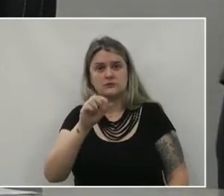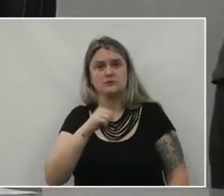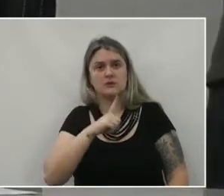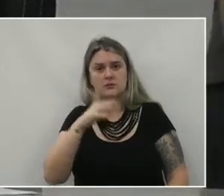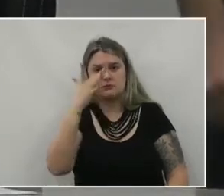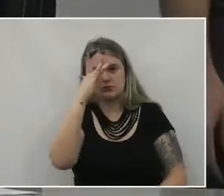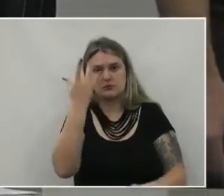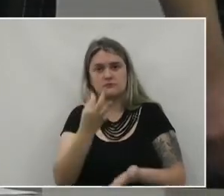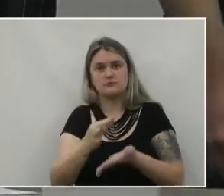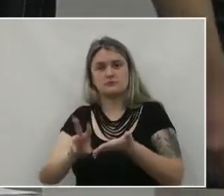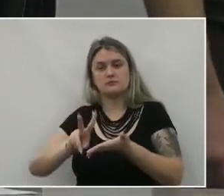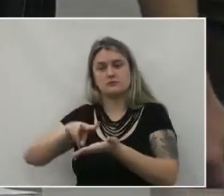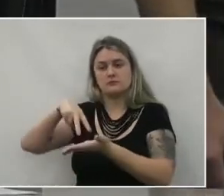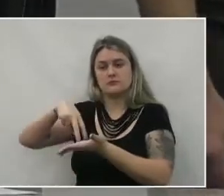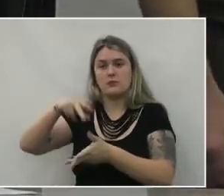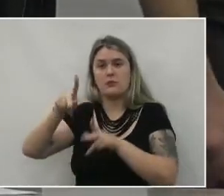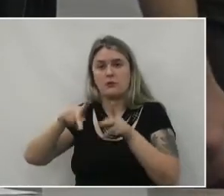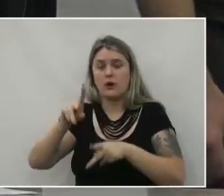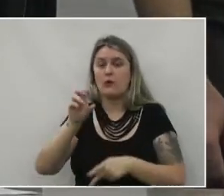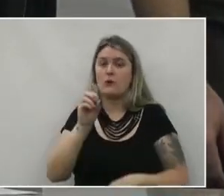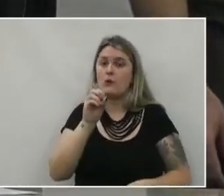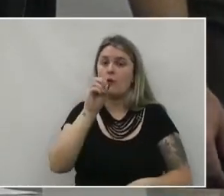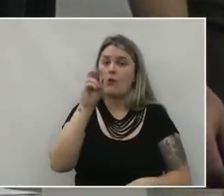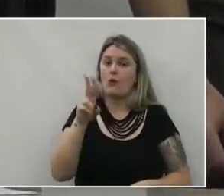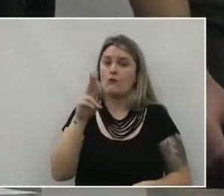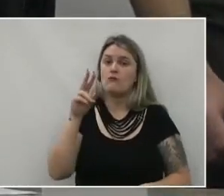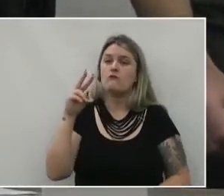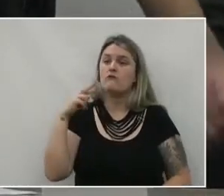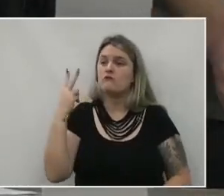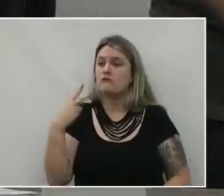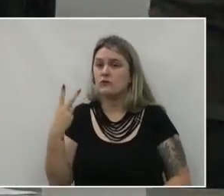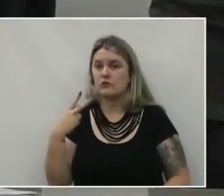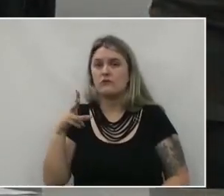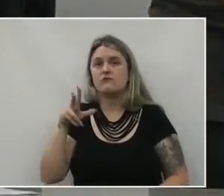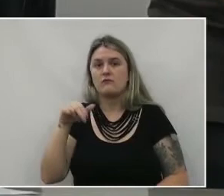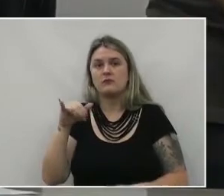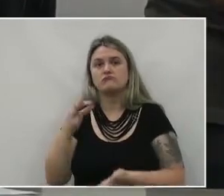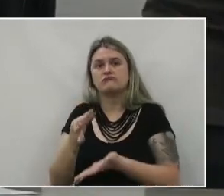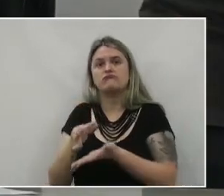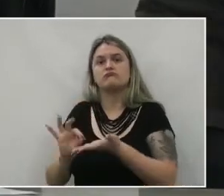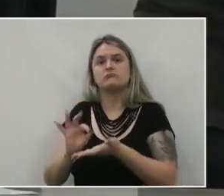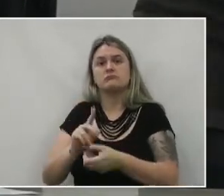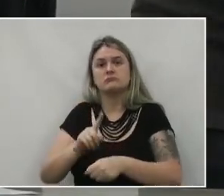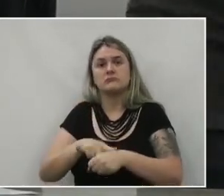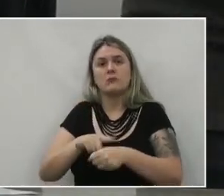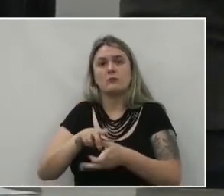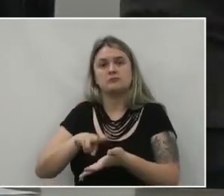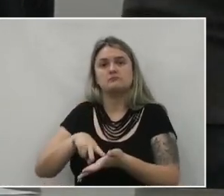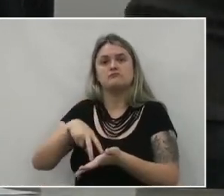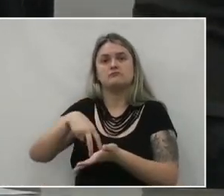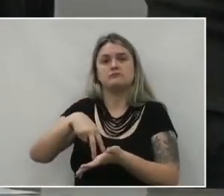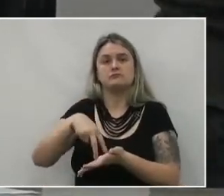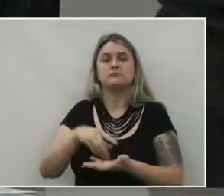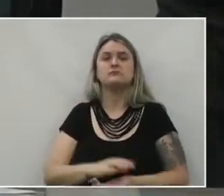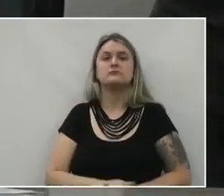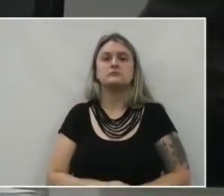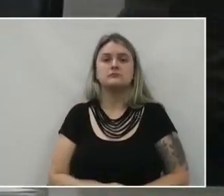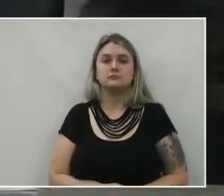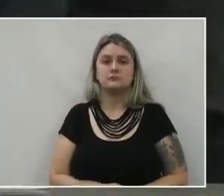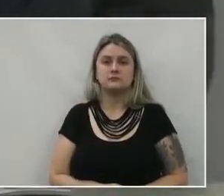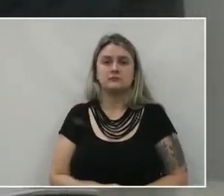alguém inscrito para a tribuna popular Ou algum dos senhores IDIS escrito para o uso da palavra no horário do expediente